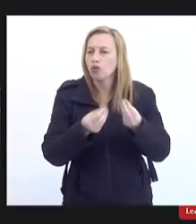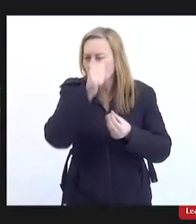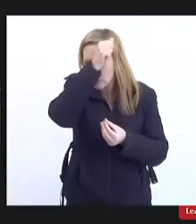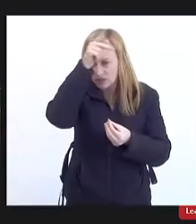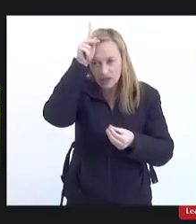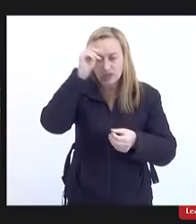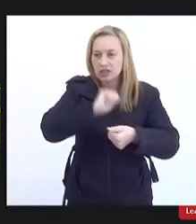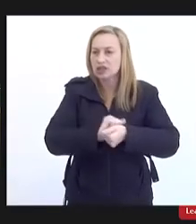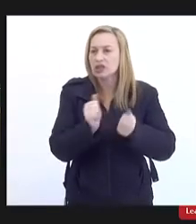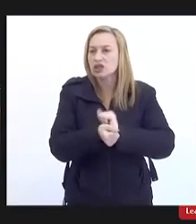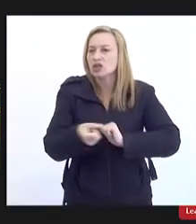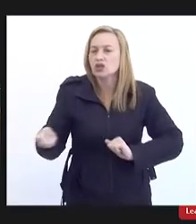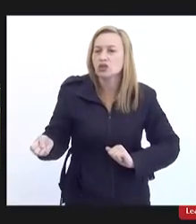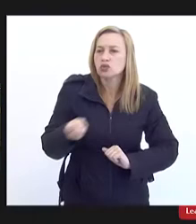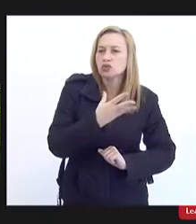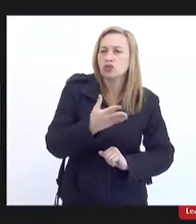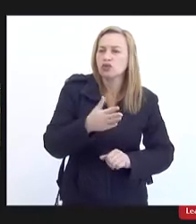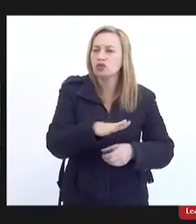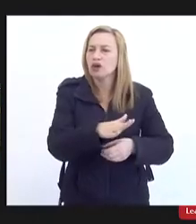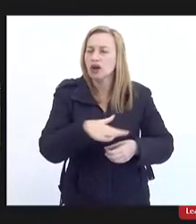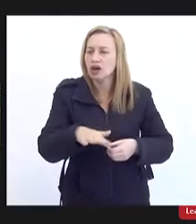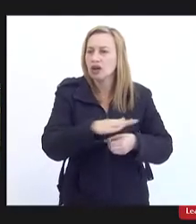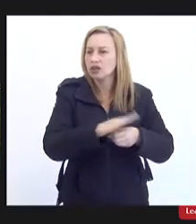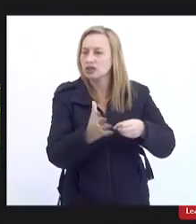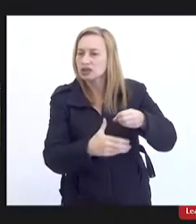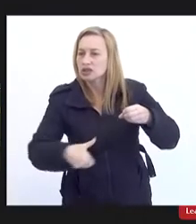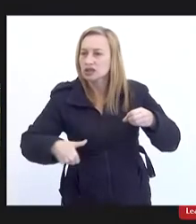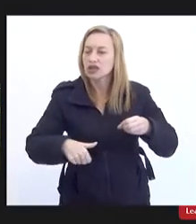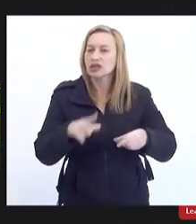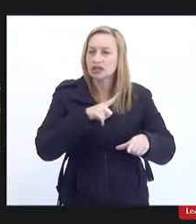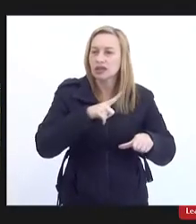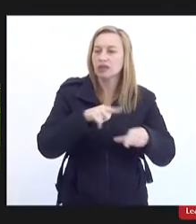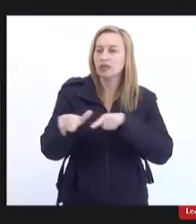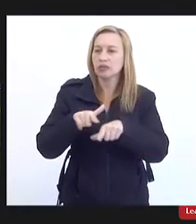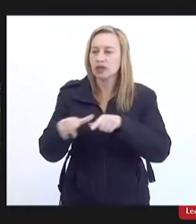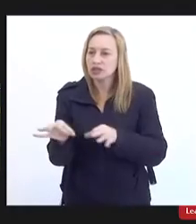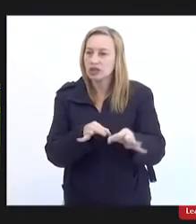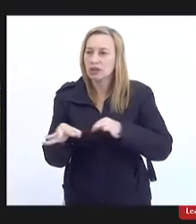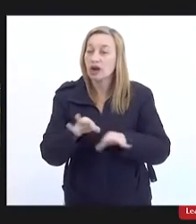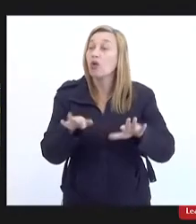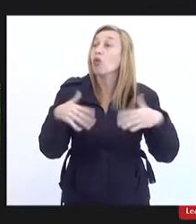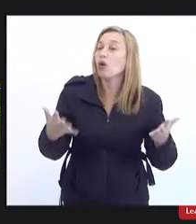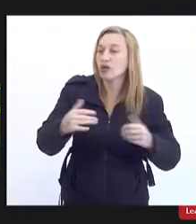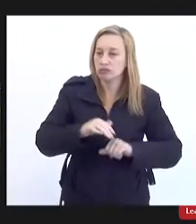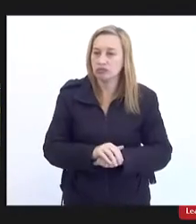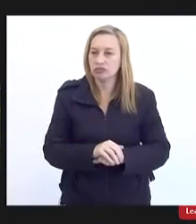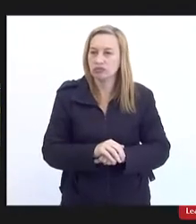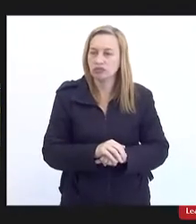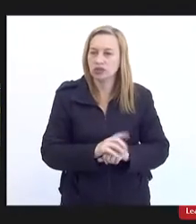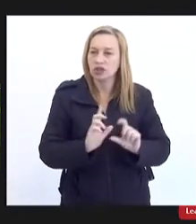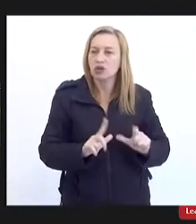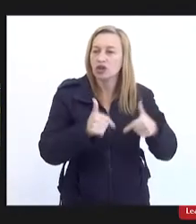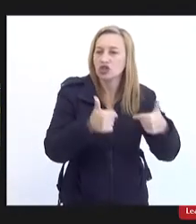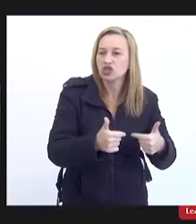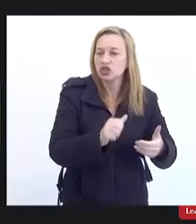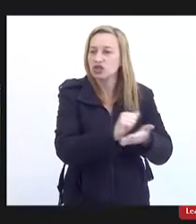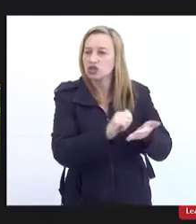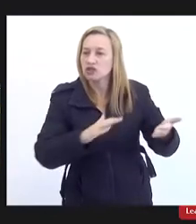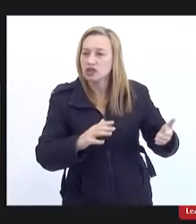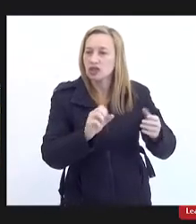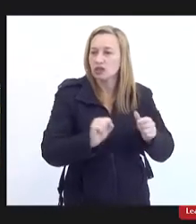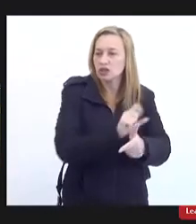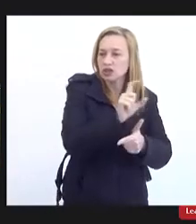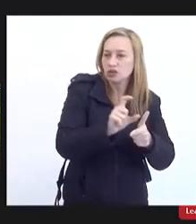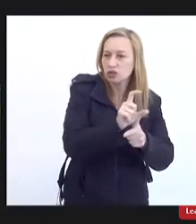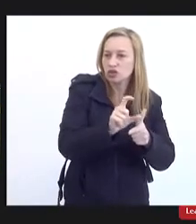adequar ao novo marco de saneamento existe plano de trabalho se sim qual quais ações atividade o executivo